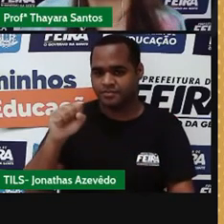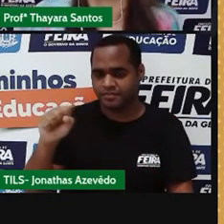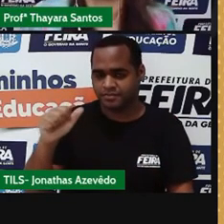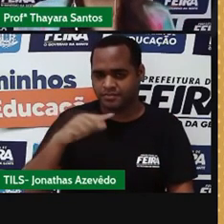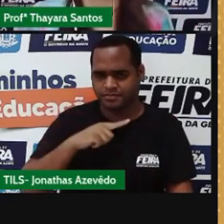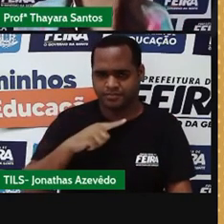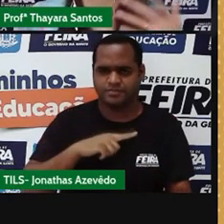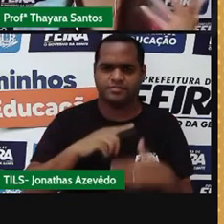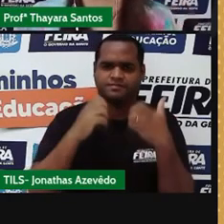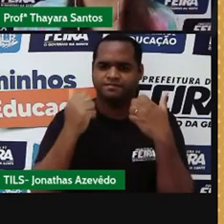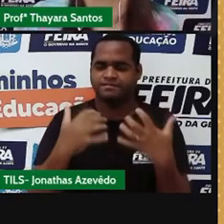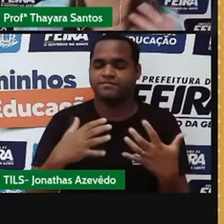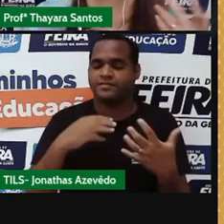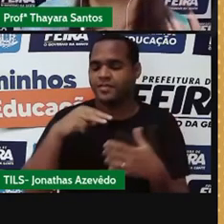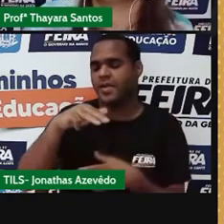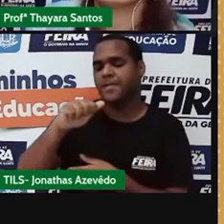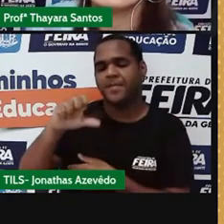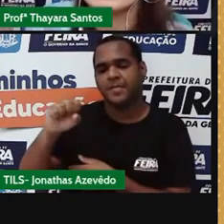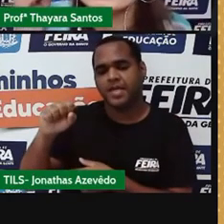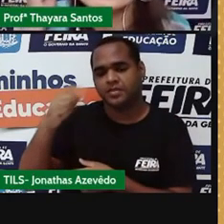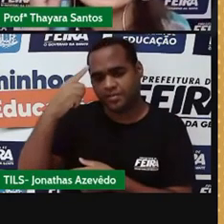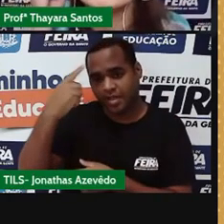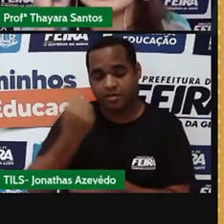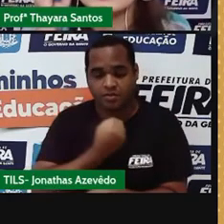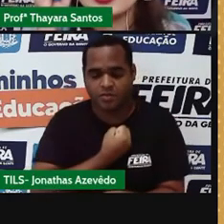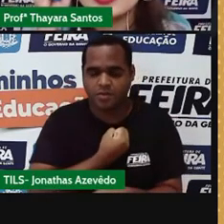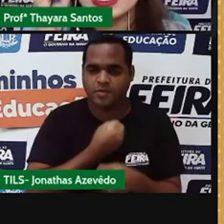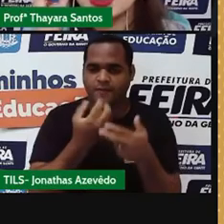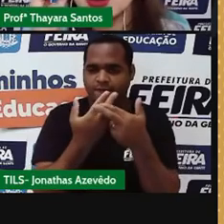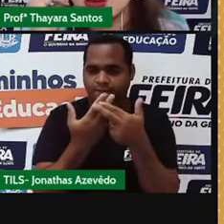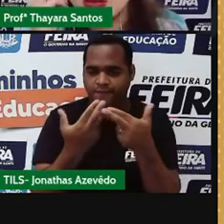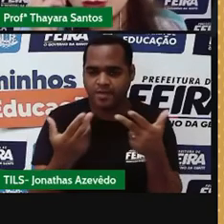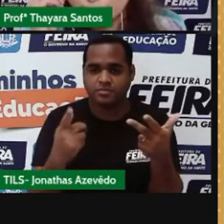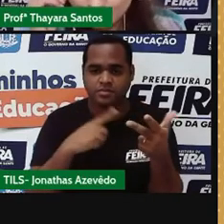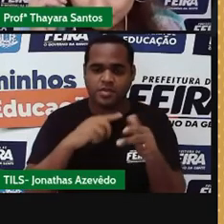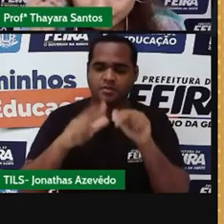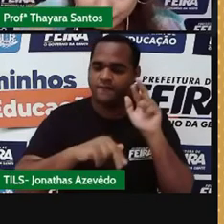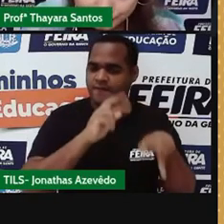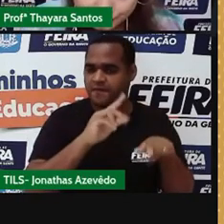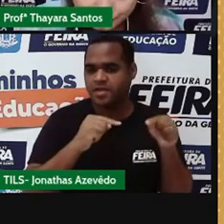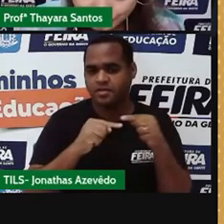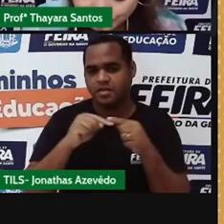diferente justamente porque ele tem números diferentes de nêutrons ali no núcleo.